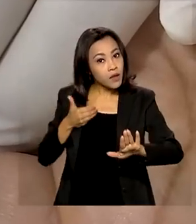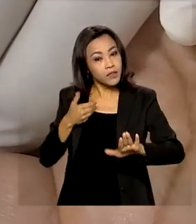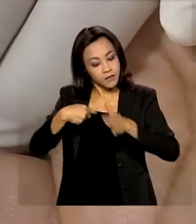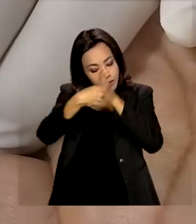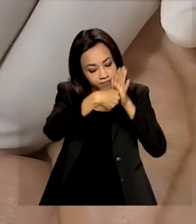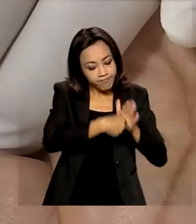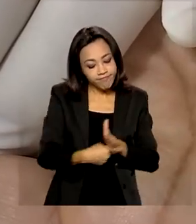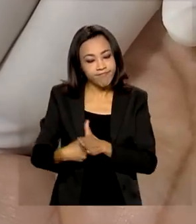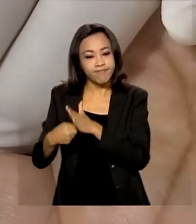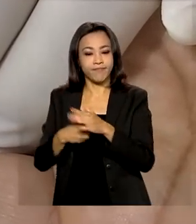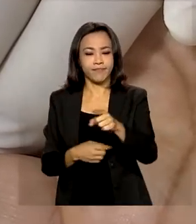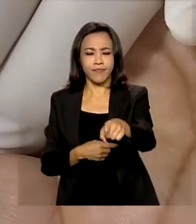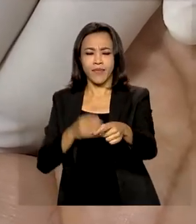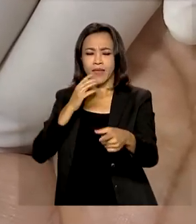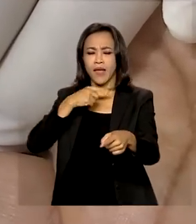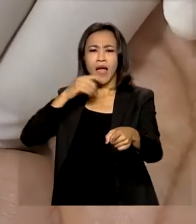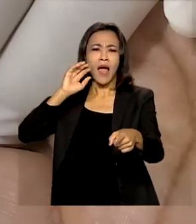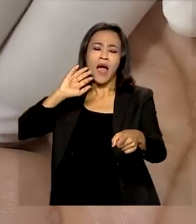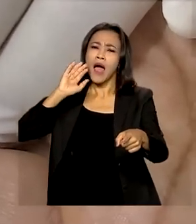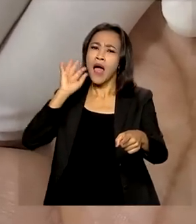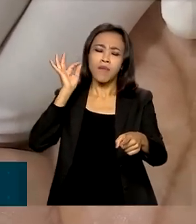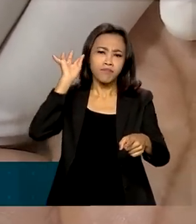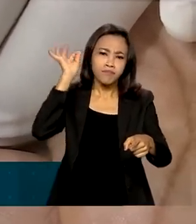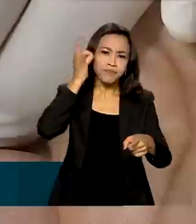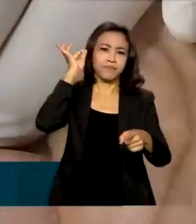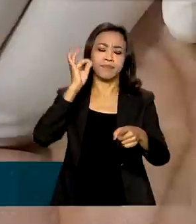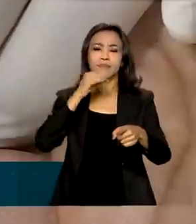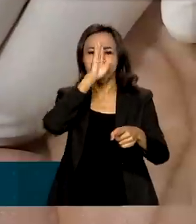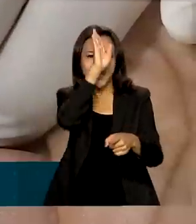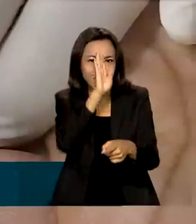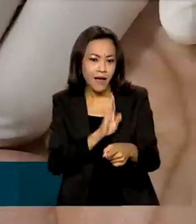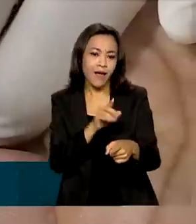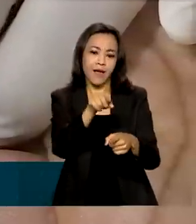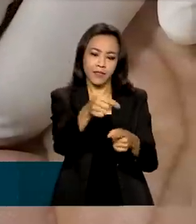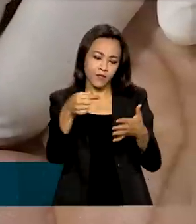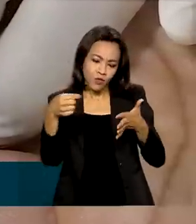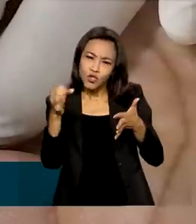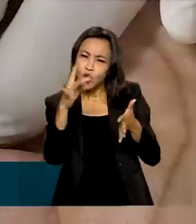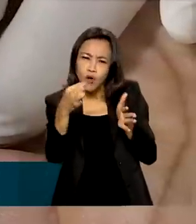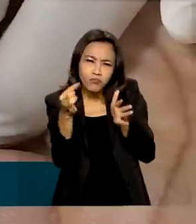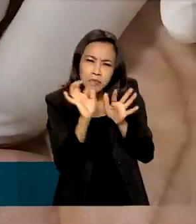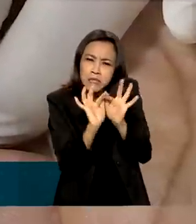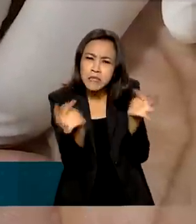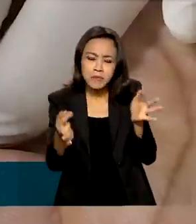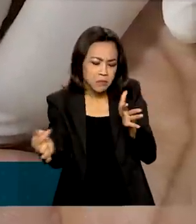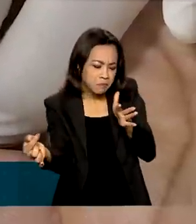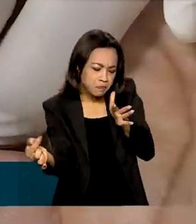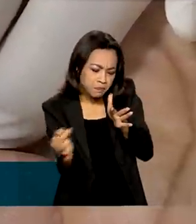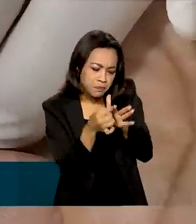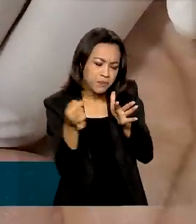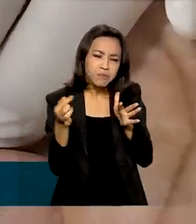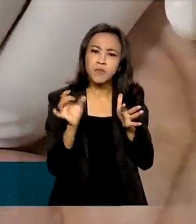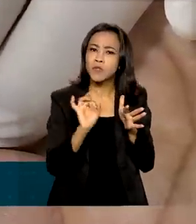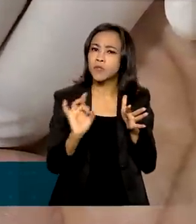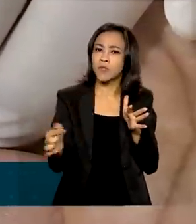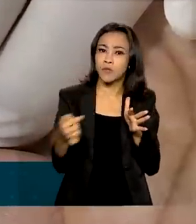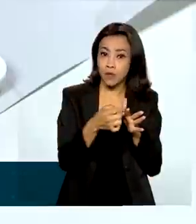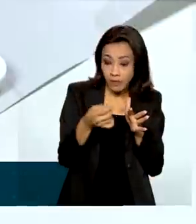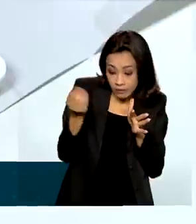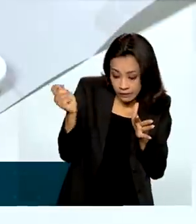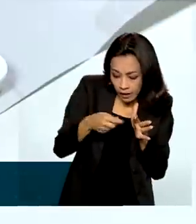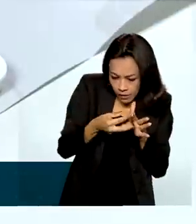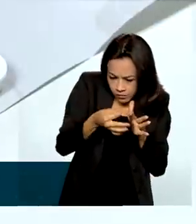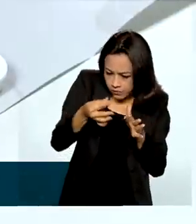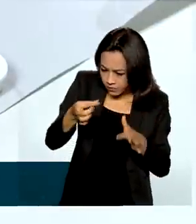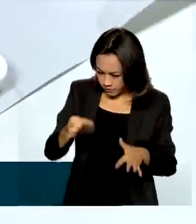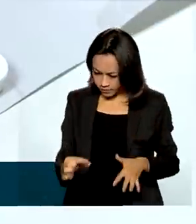Um exame rápido, seguro, de graça. Com apenas um furo no dedo e uma gota de sangue, é possível